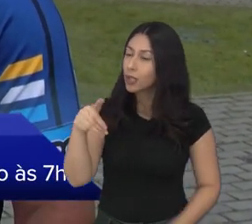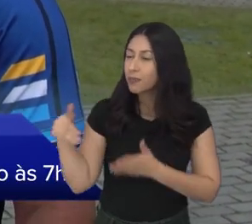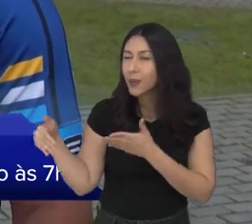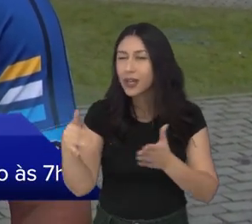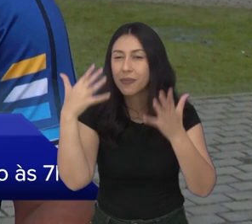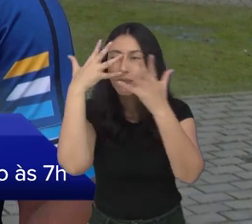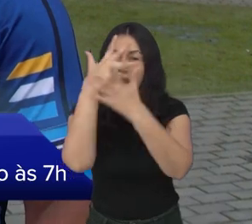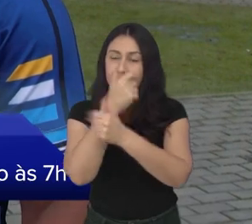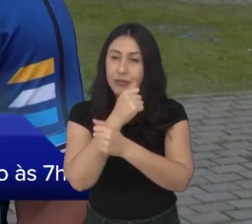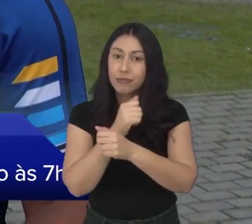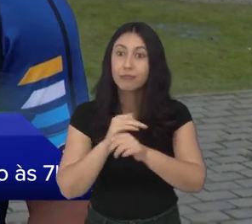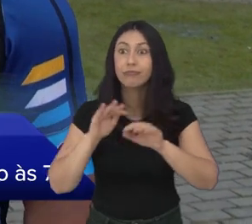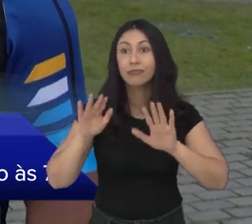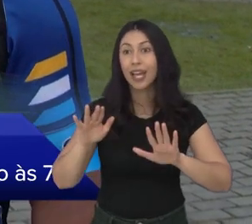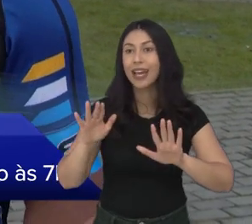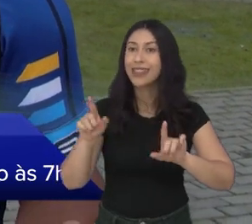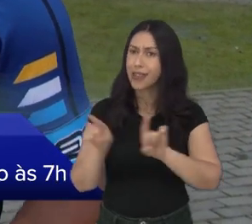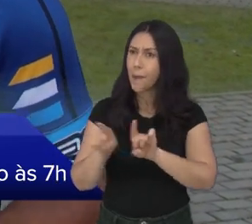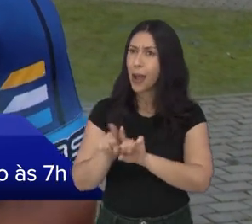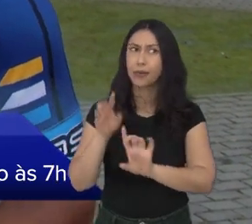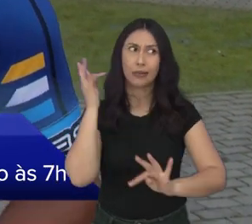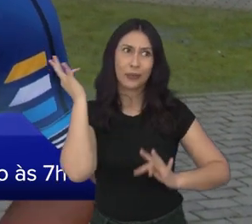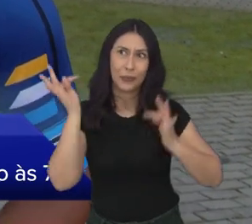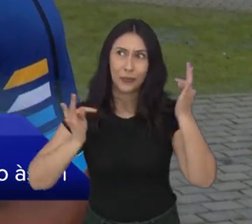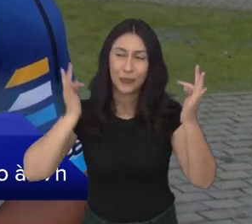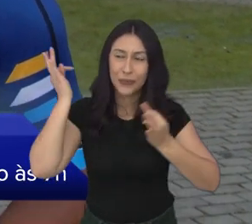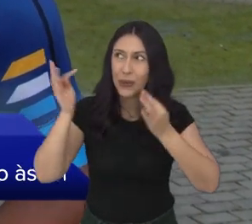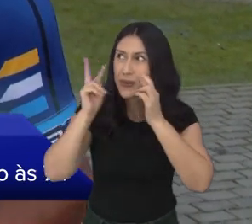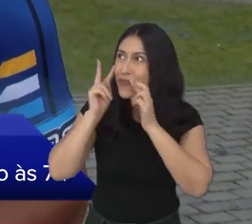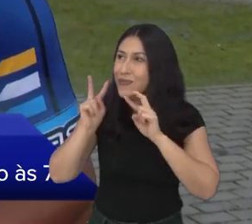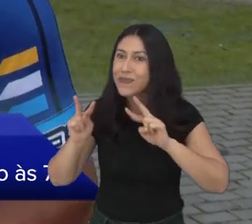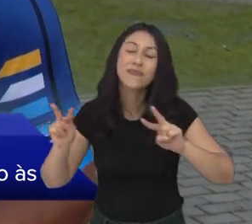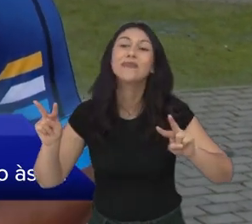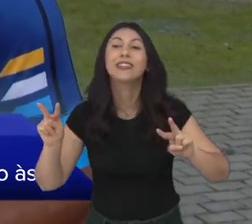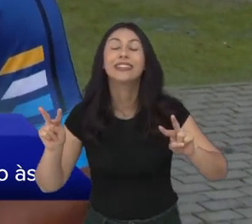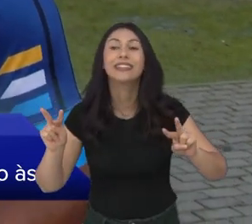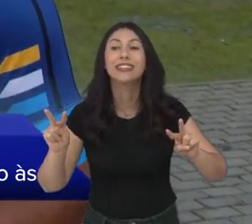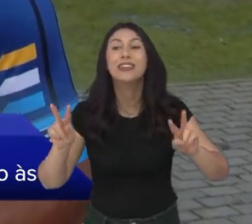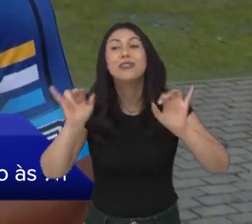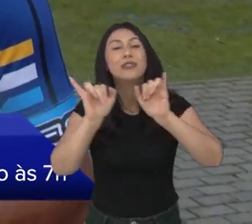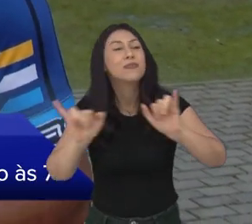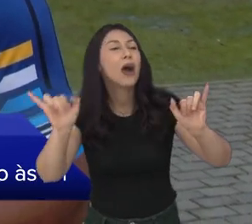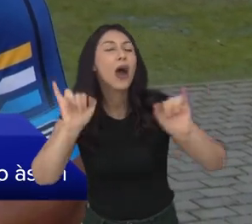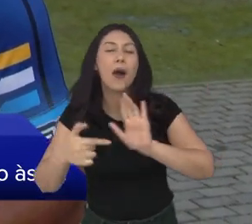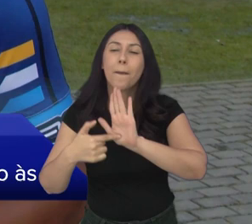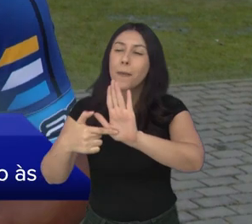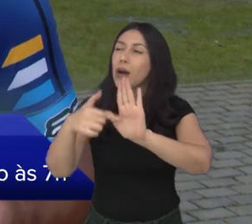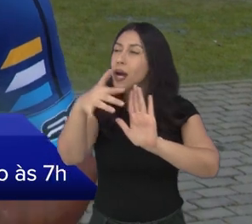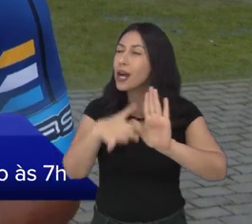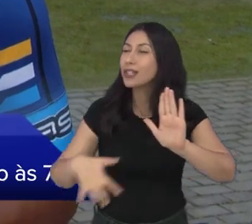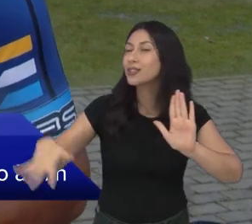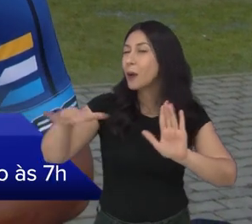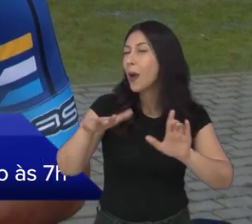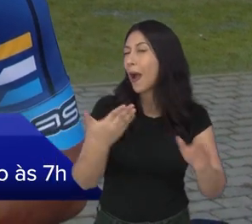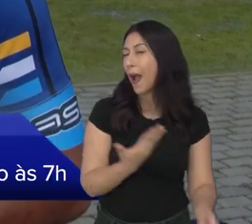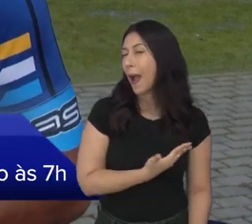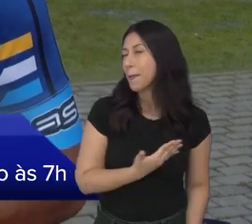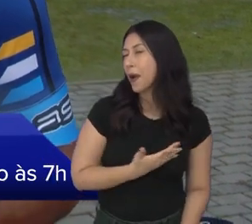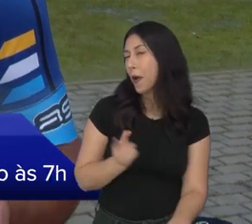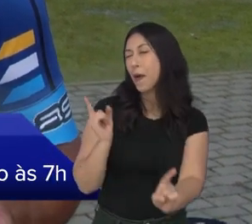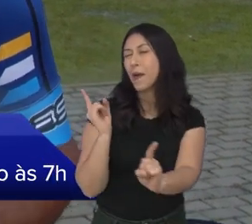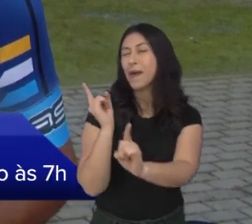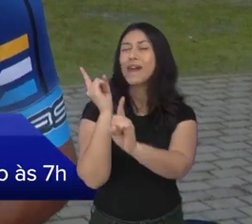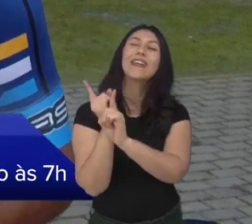Pelas belas estradas. Na verdade, é um cicloturismo, né? Que a gente fala, né? É, principalmente, vai divulgar a região, um encontrão de